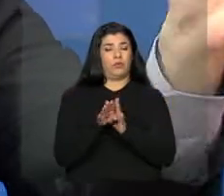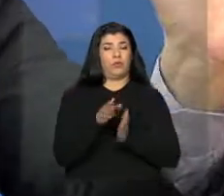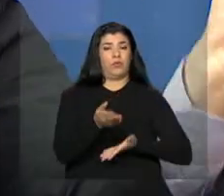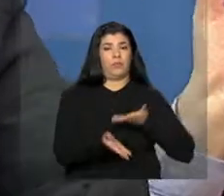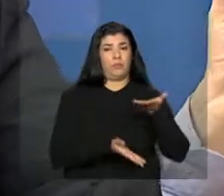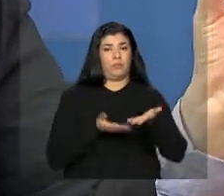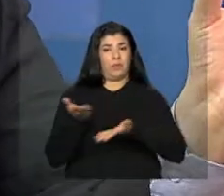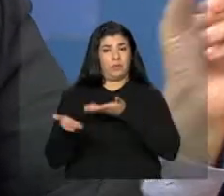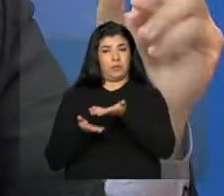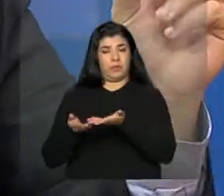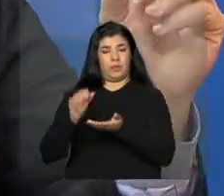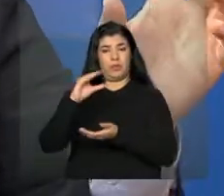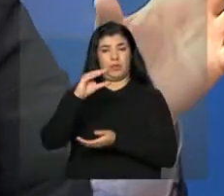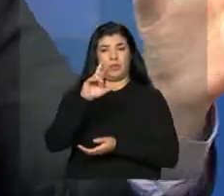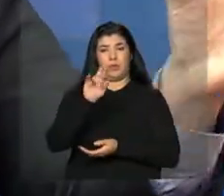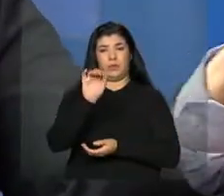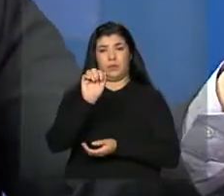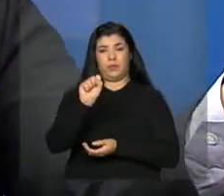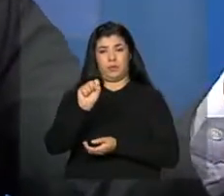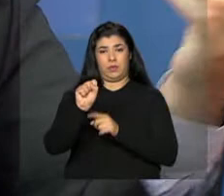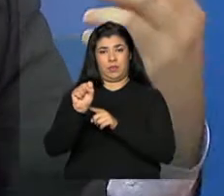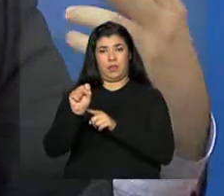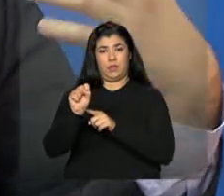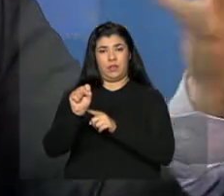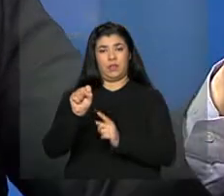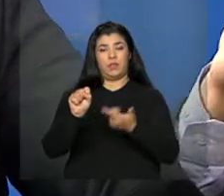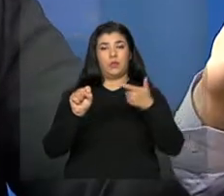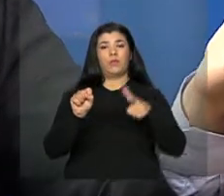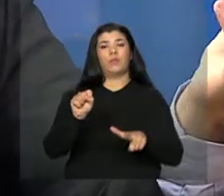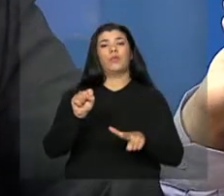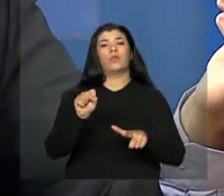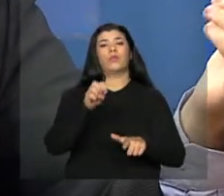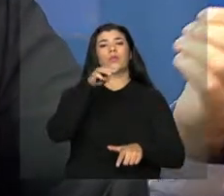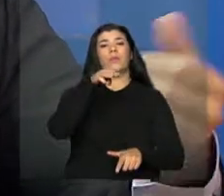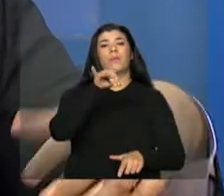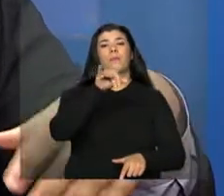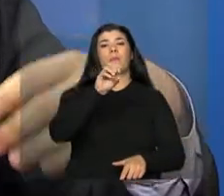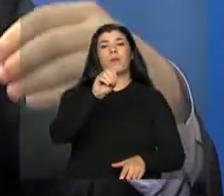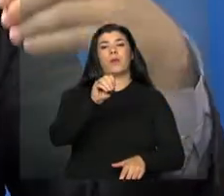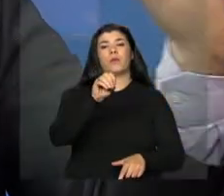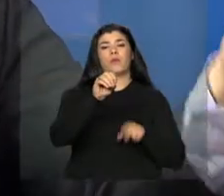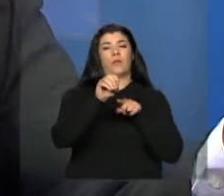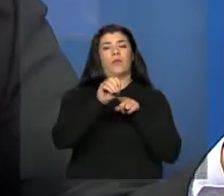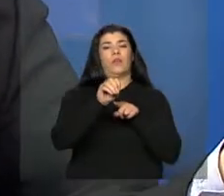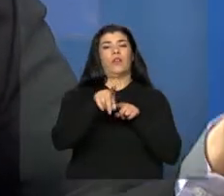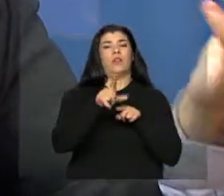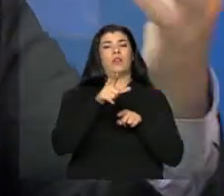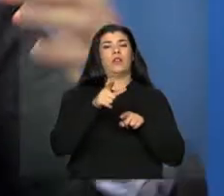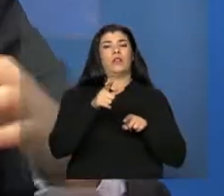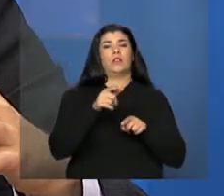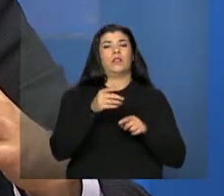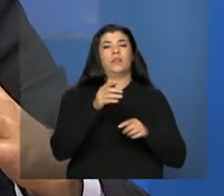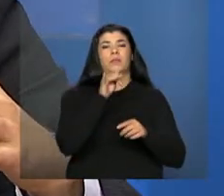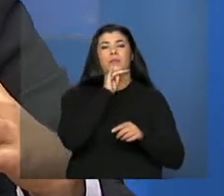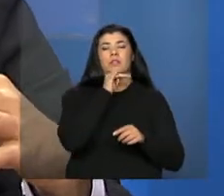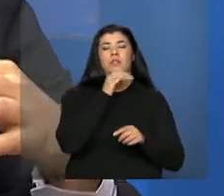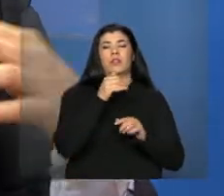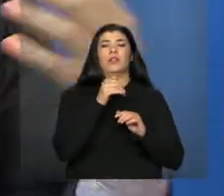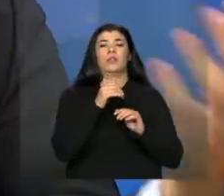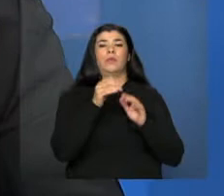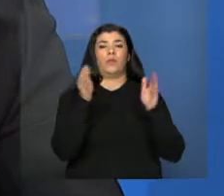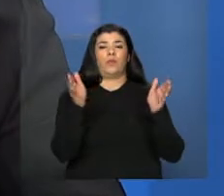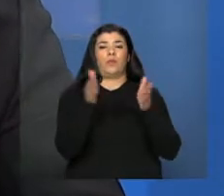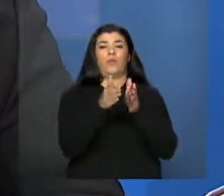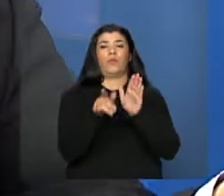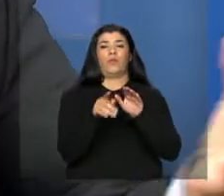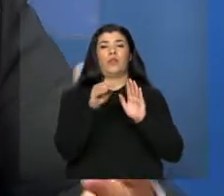CRAS, por exemplo, e o meio que é o profissional. Quais são os profissionais que são necessários? Por exemplo, assistência social, psicólogo, ou